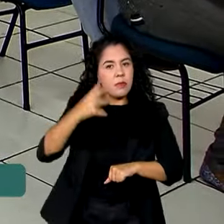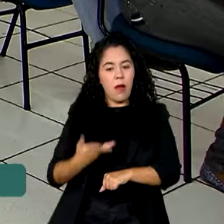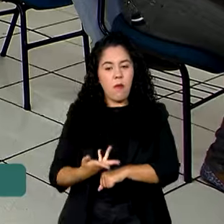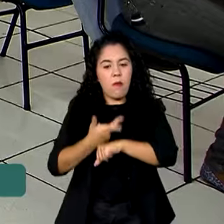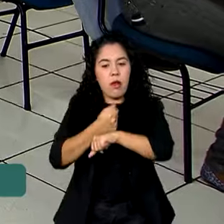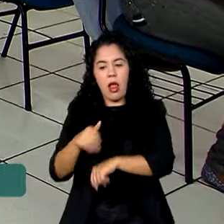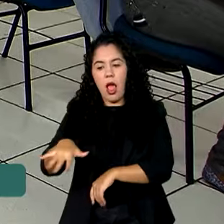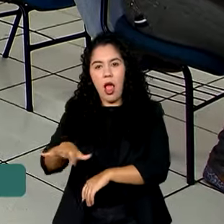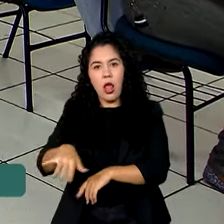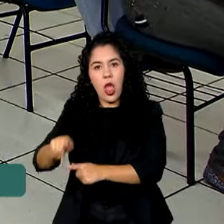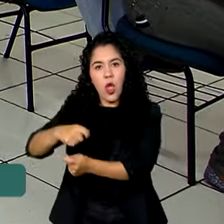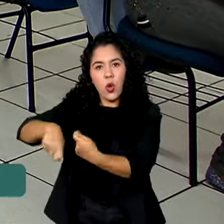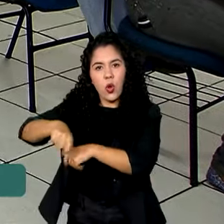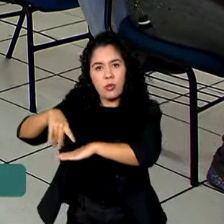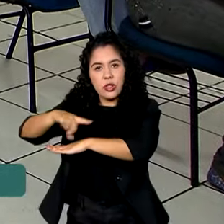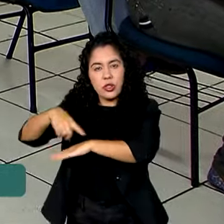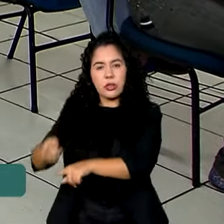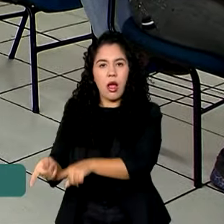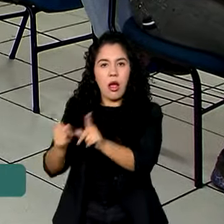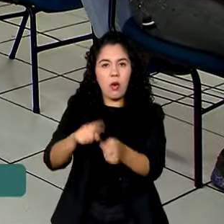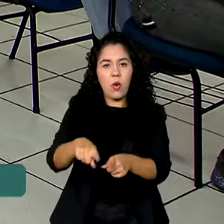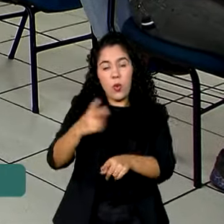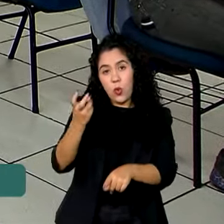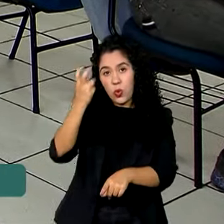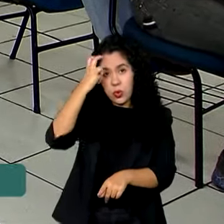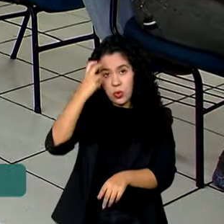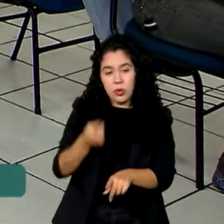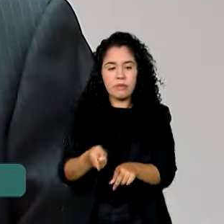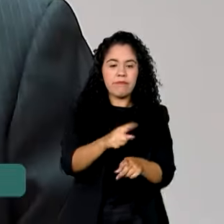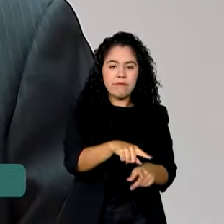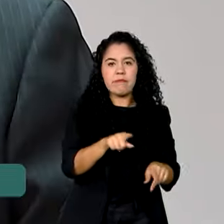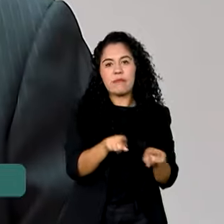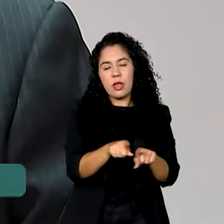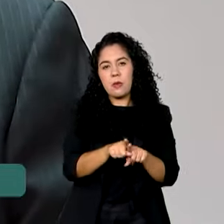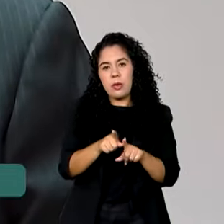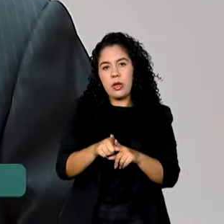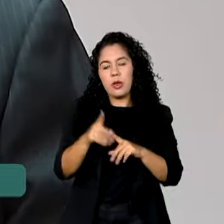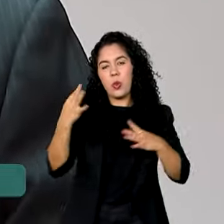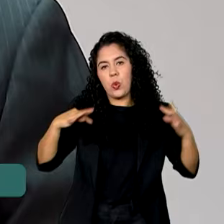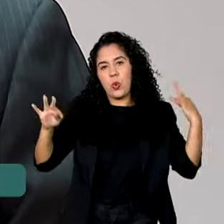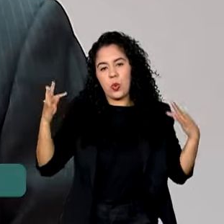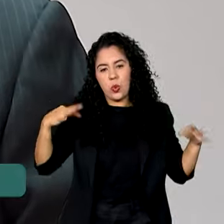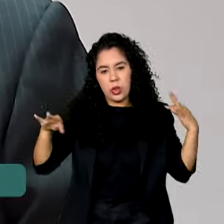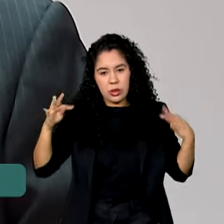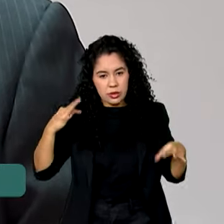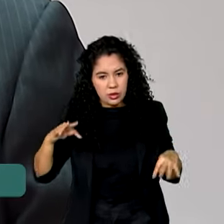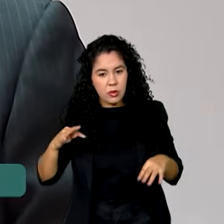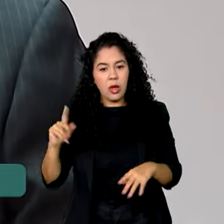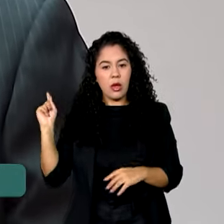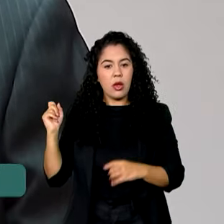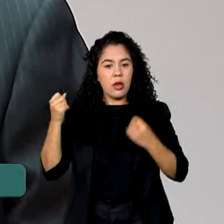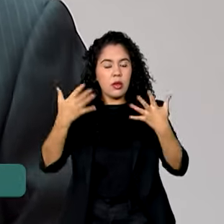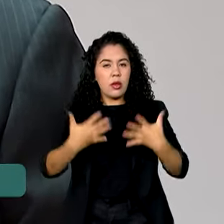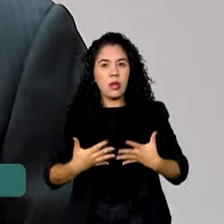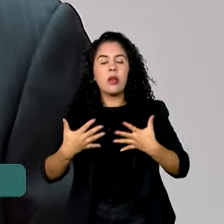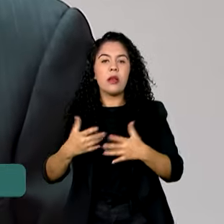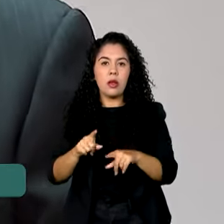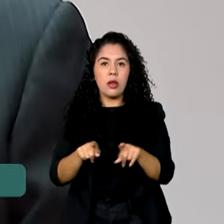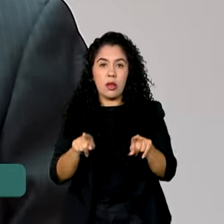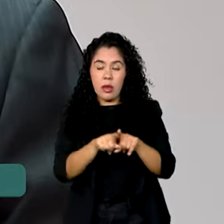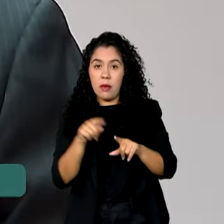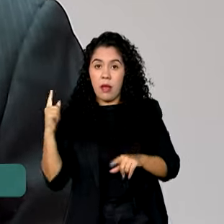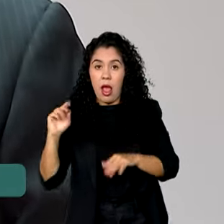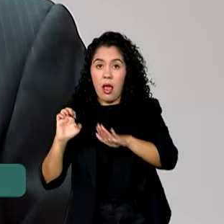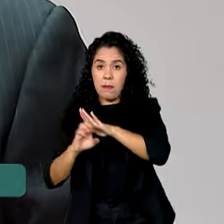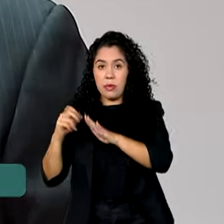como economia digital, cultura e turismo. Para o presidente da Fundação Polisaber, uma das selecionadas para